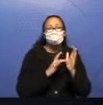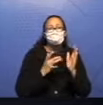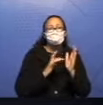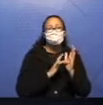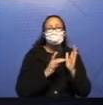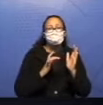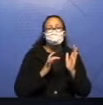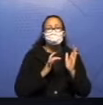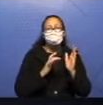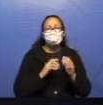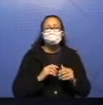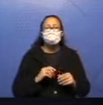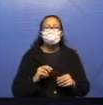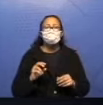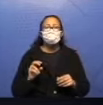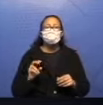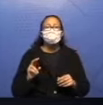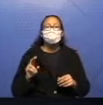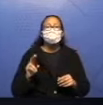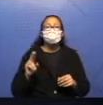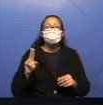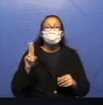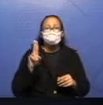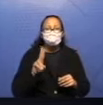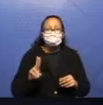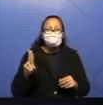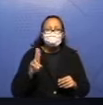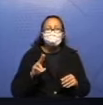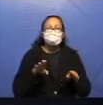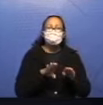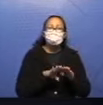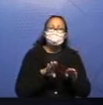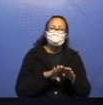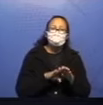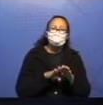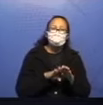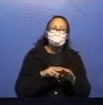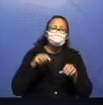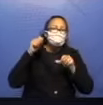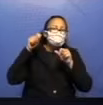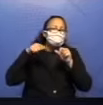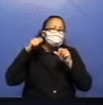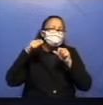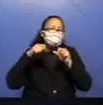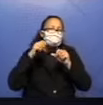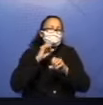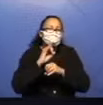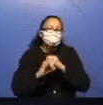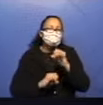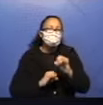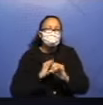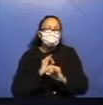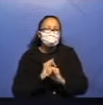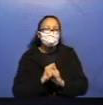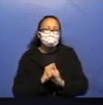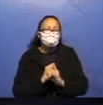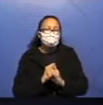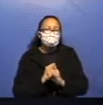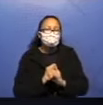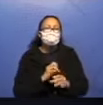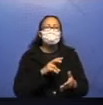recurso do vídeo no YouTube. E você pode pausar lá no YouTube também a nossa aula. E tá